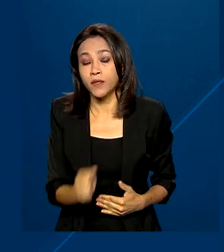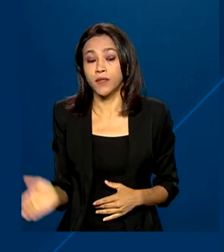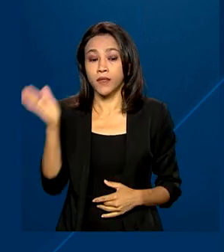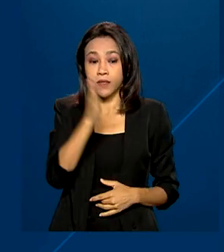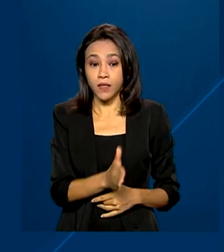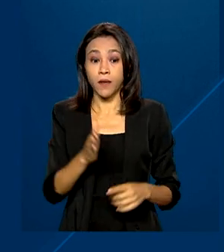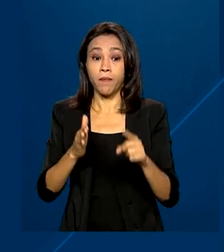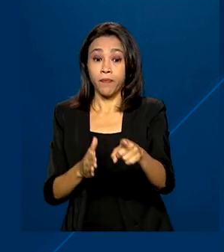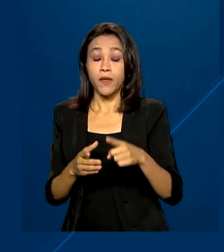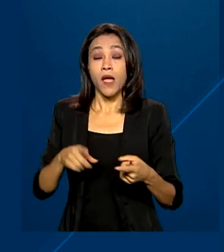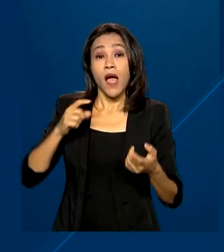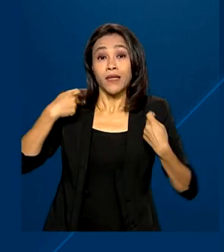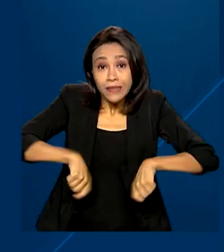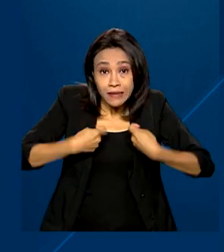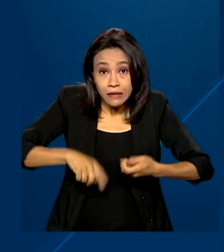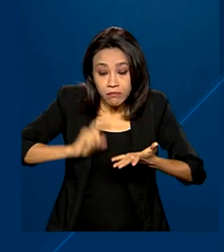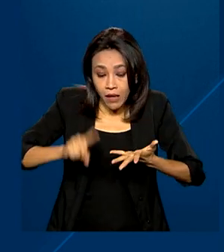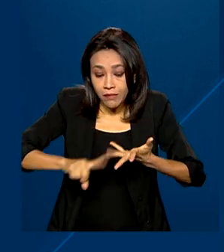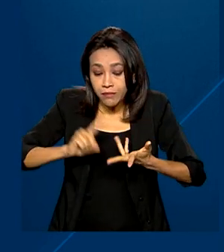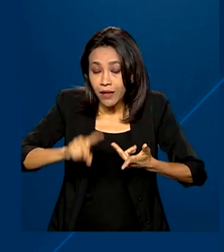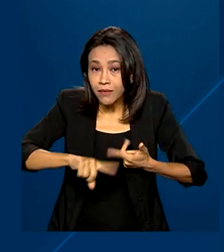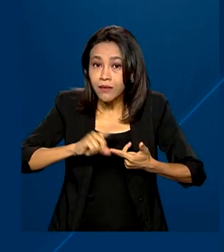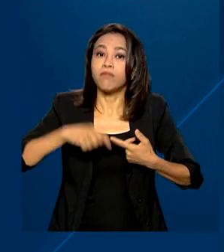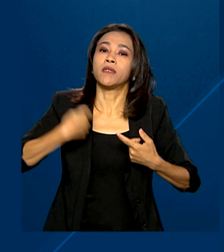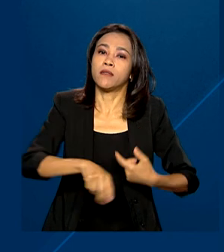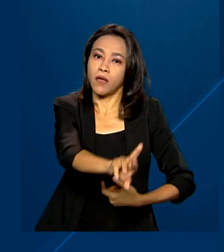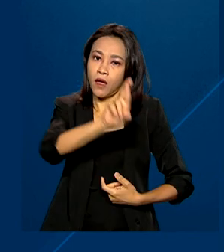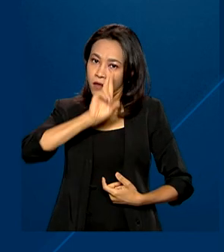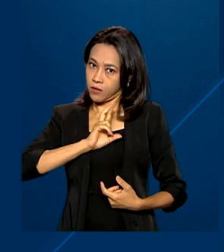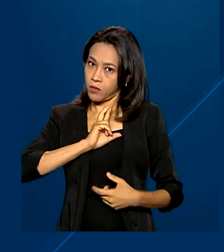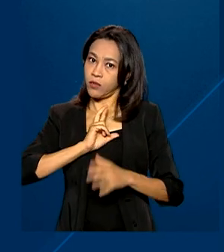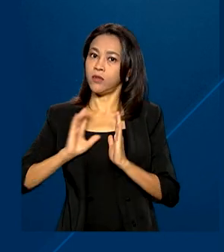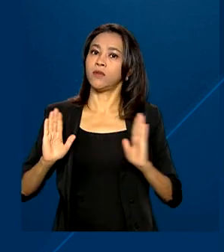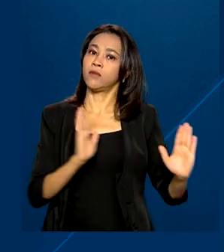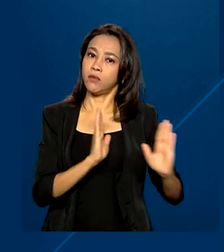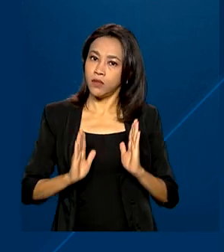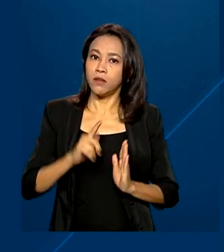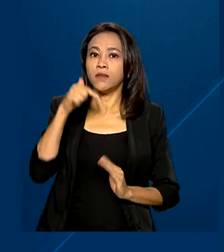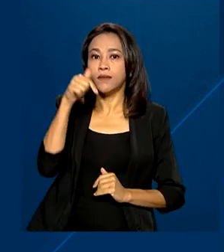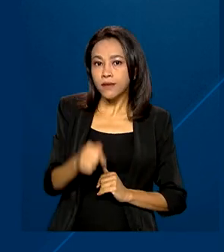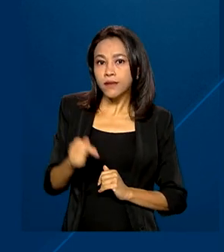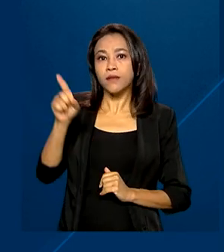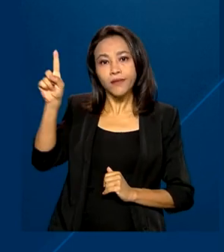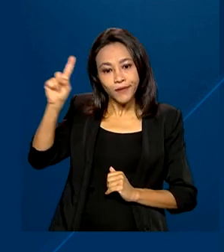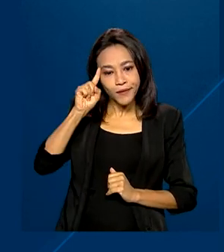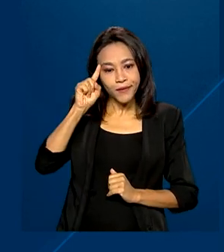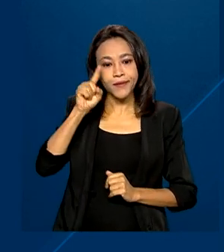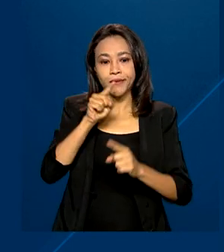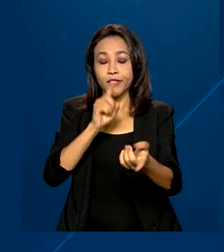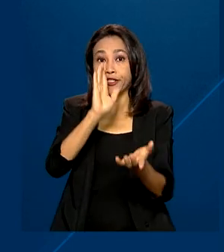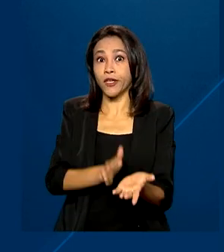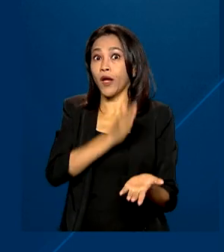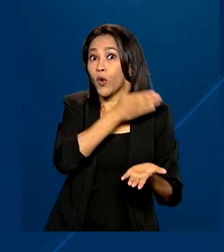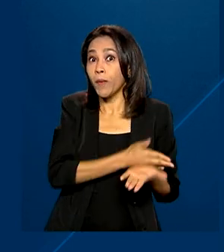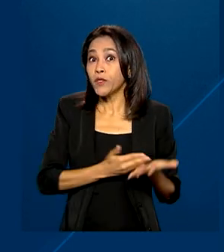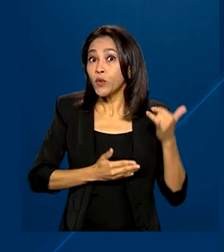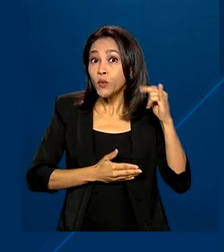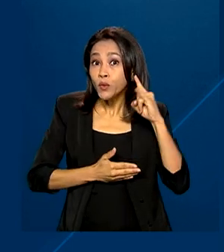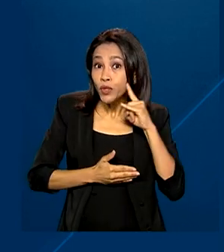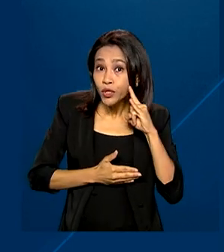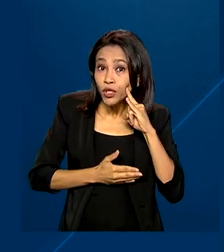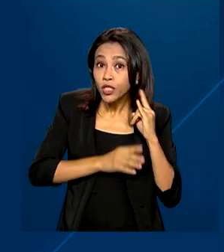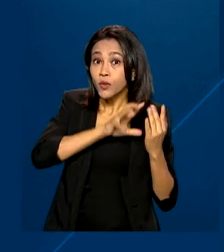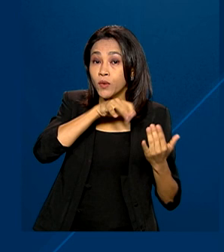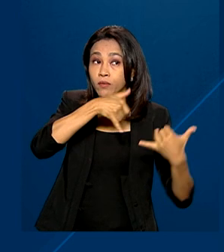consumidor devem ser respondidas no prazo de 7 dias corridos, contados da data do